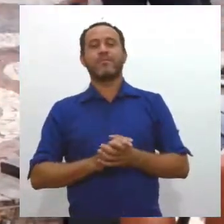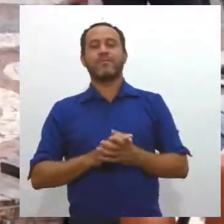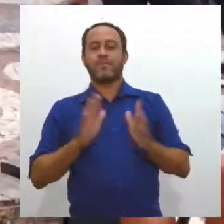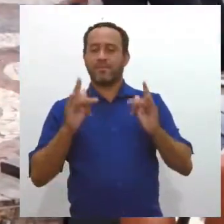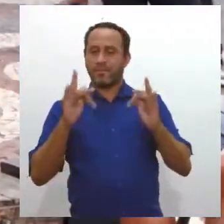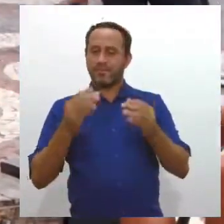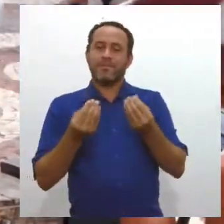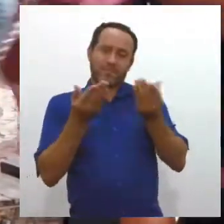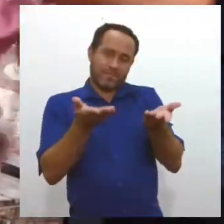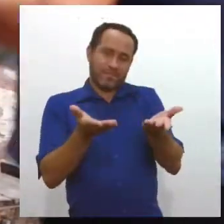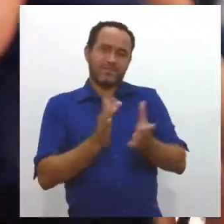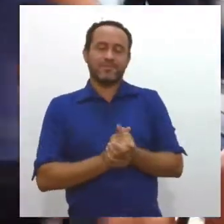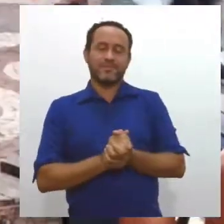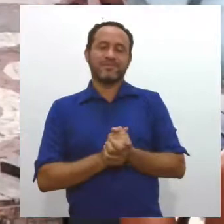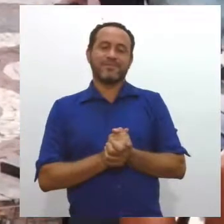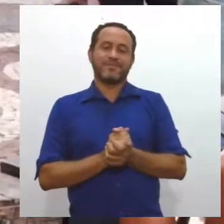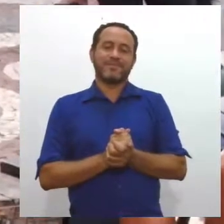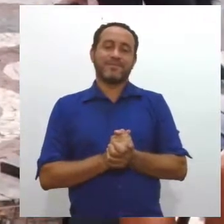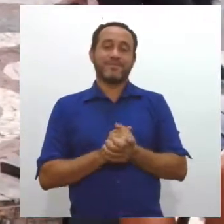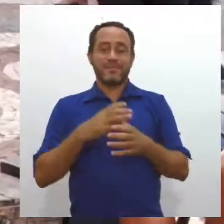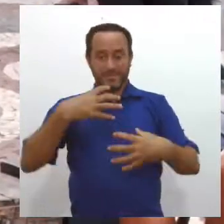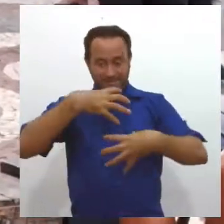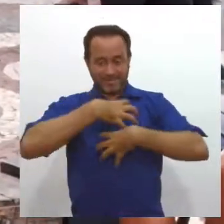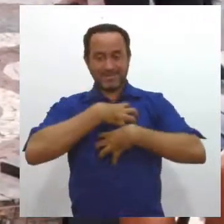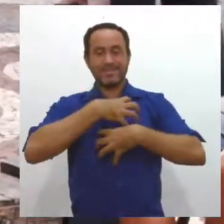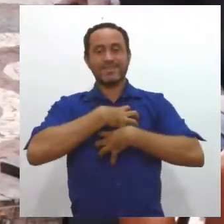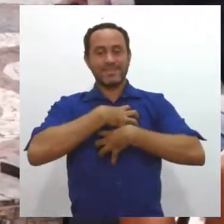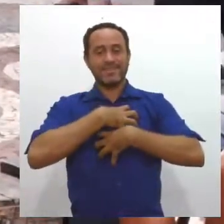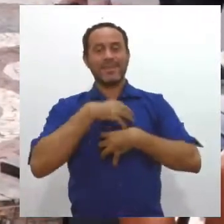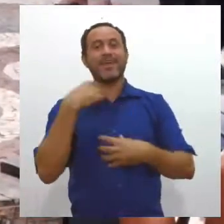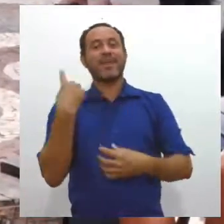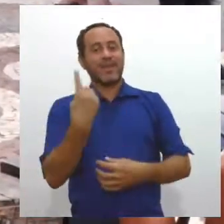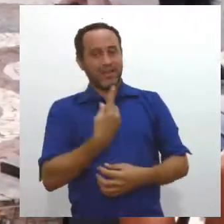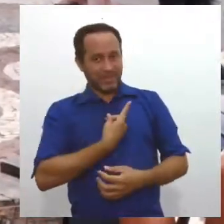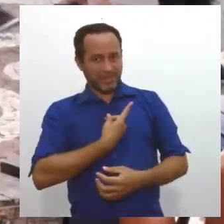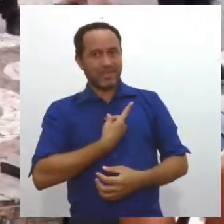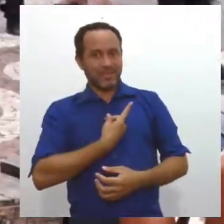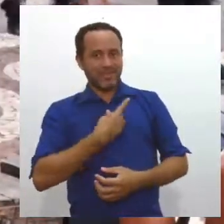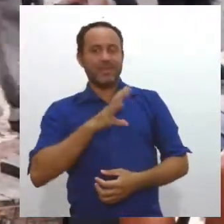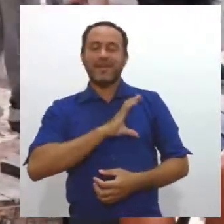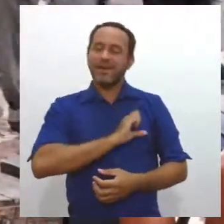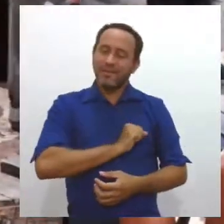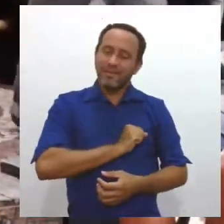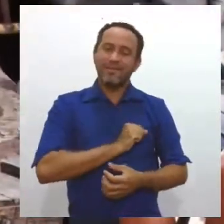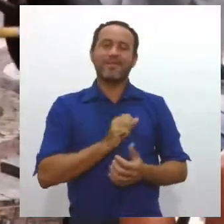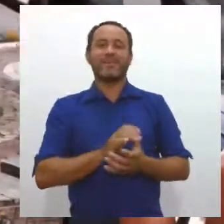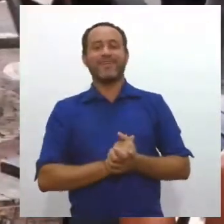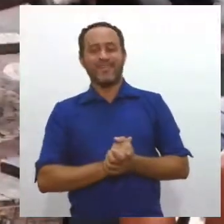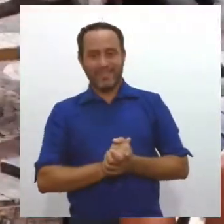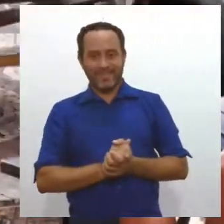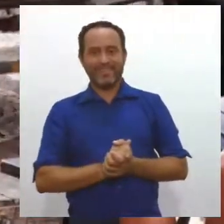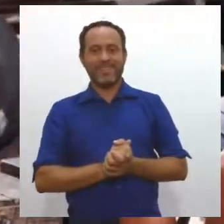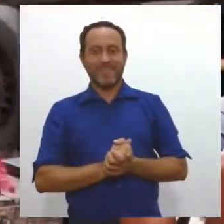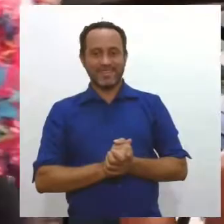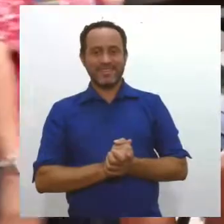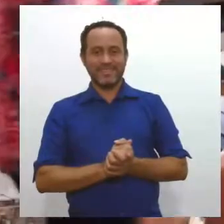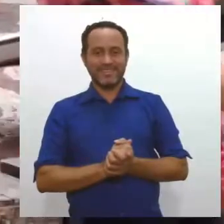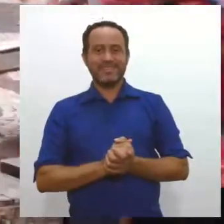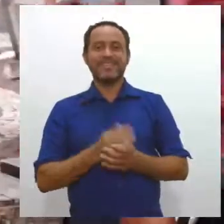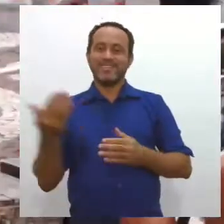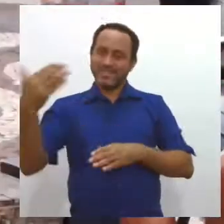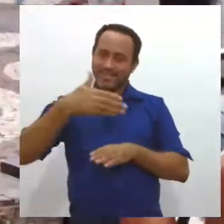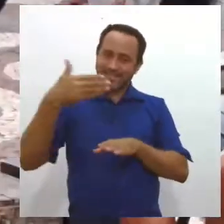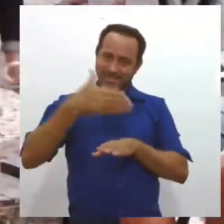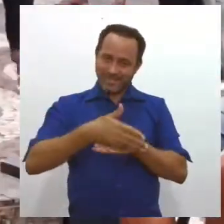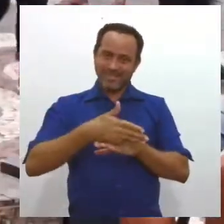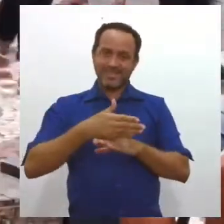namorados para que eles sintam que nós os amamos. E por isso que a gente vem